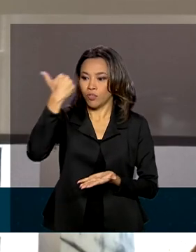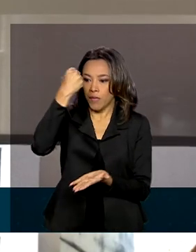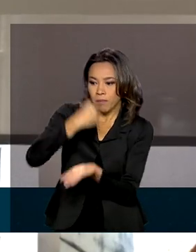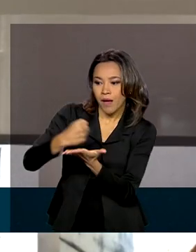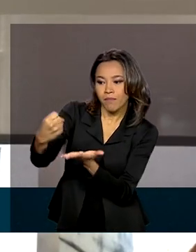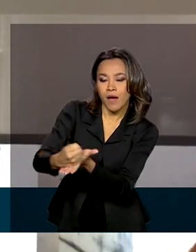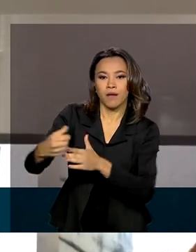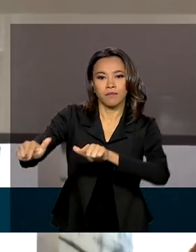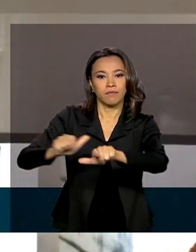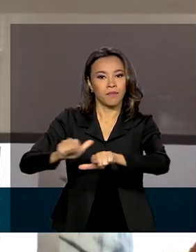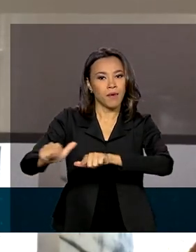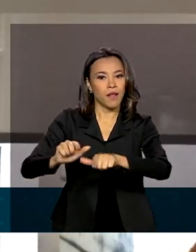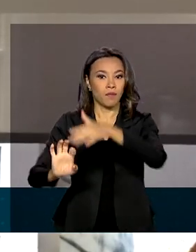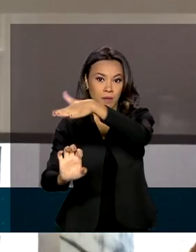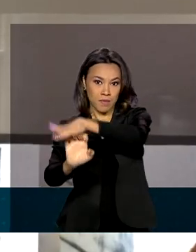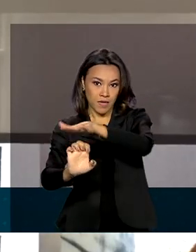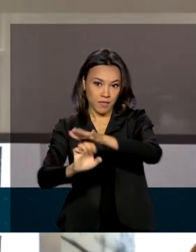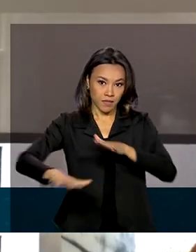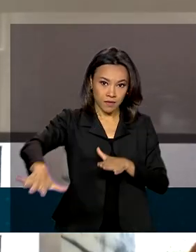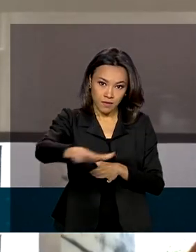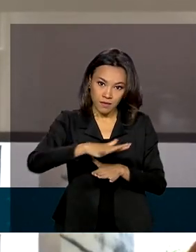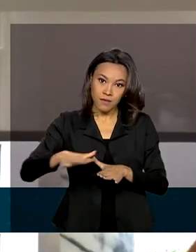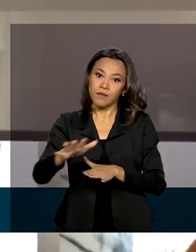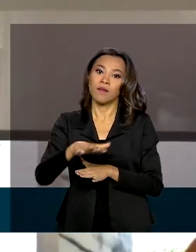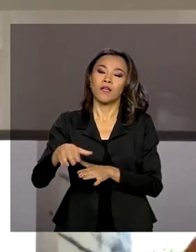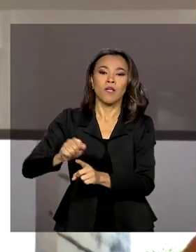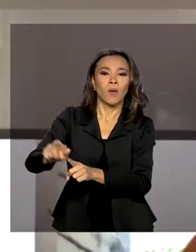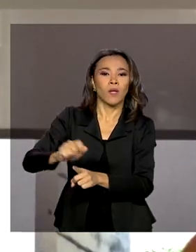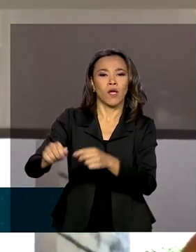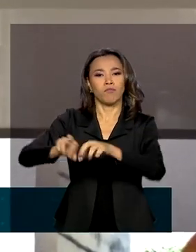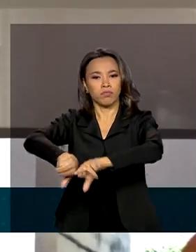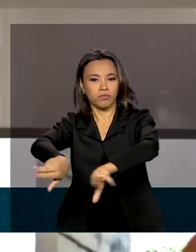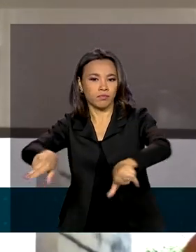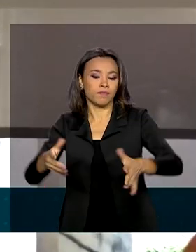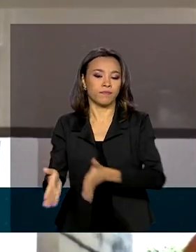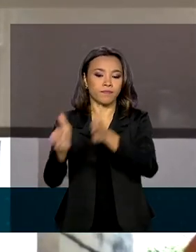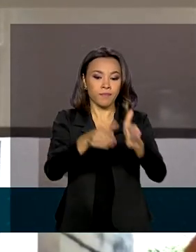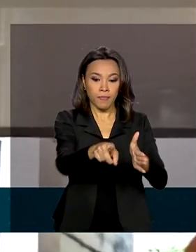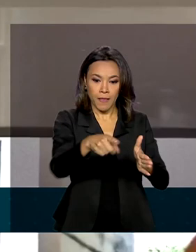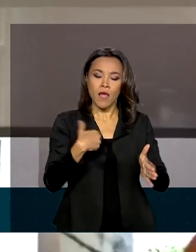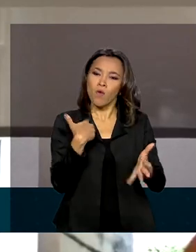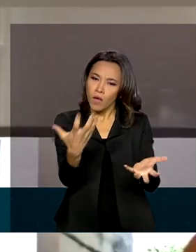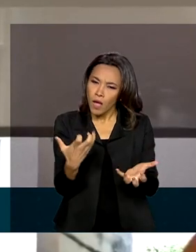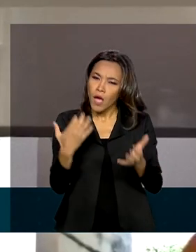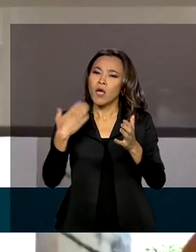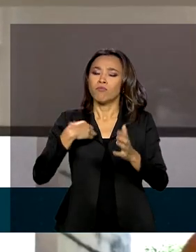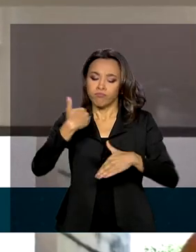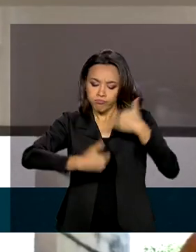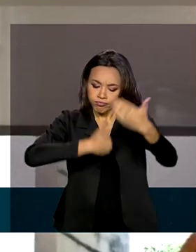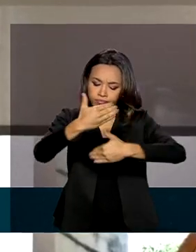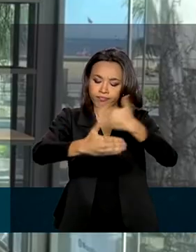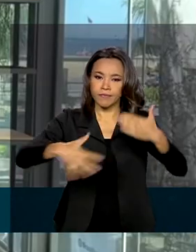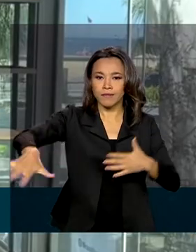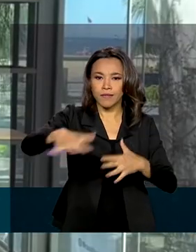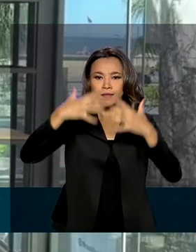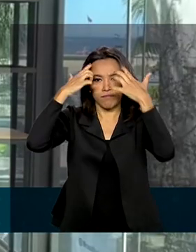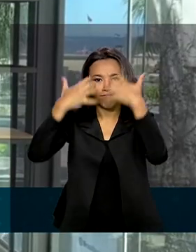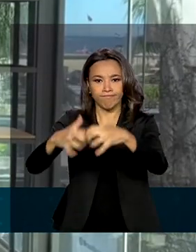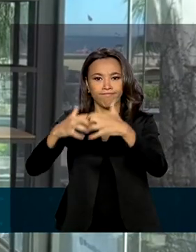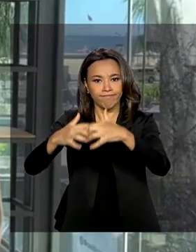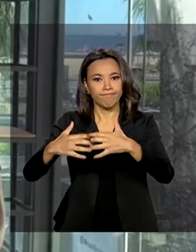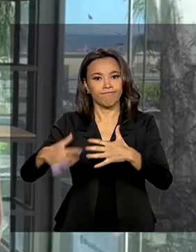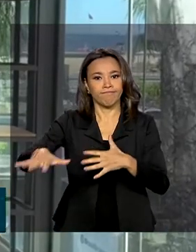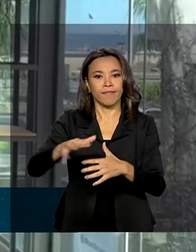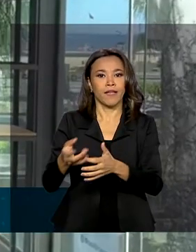do ramo imobiliário. A minha perspectiva é crescer profissionalmente, tecnicamente e no conhecimento da área imobiliária. O